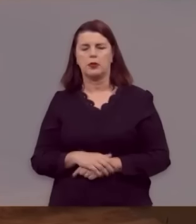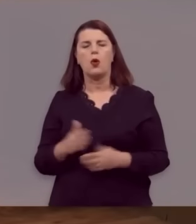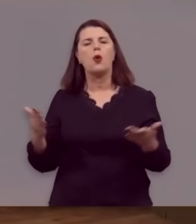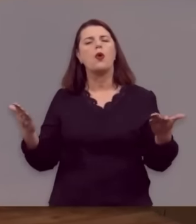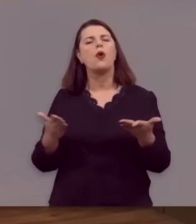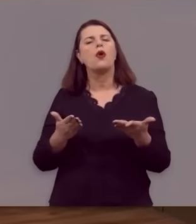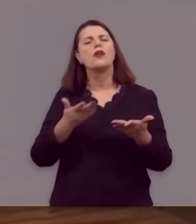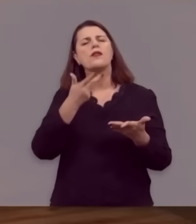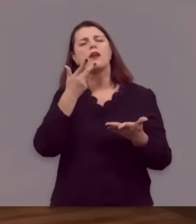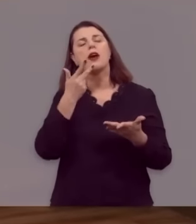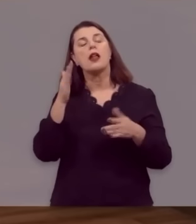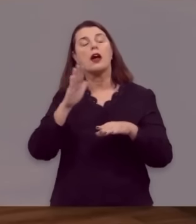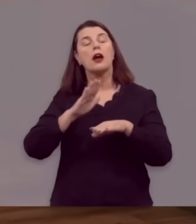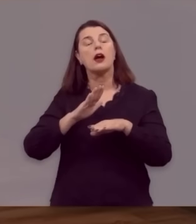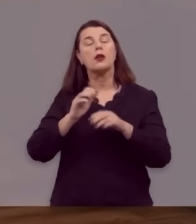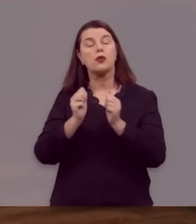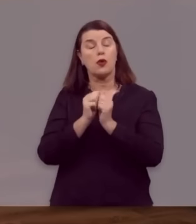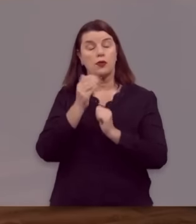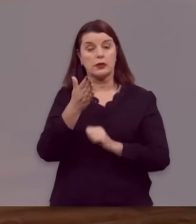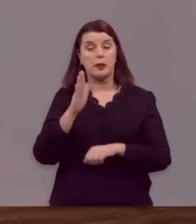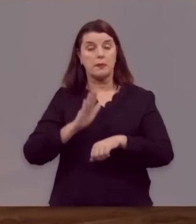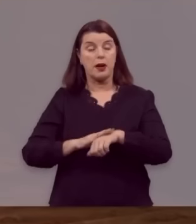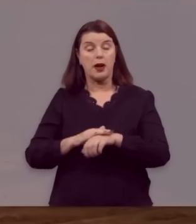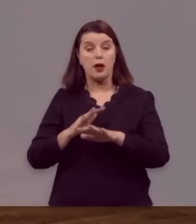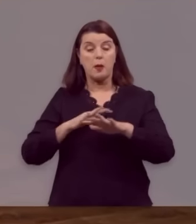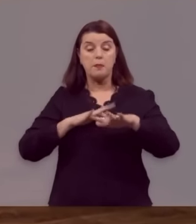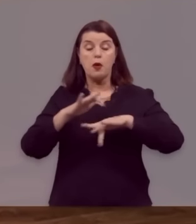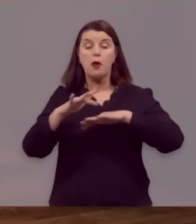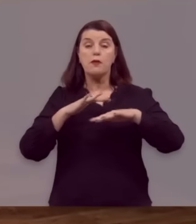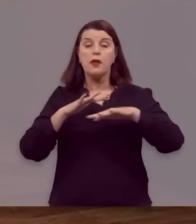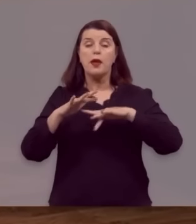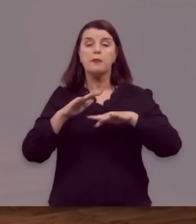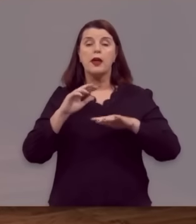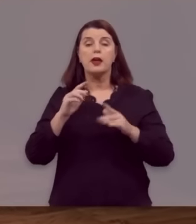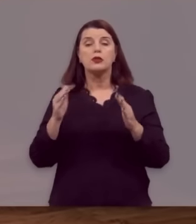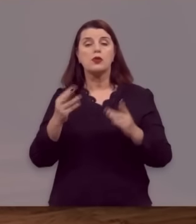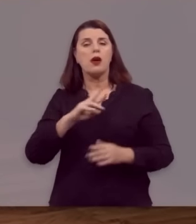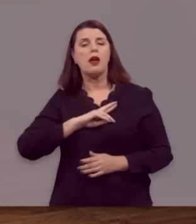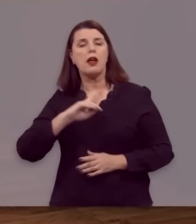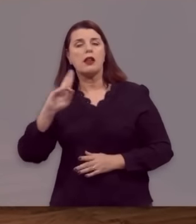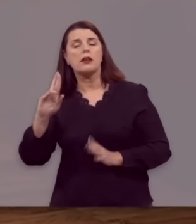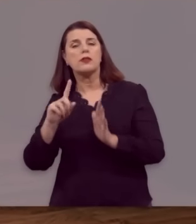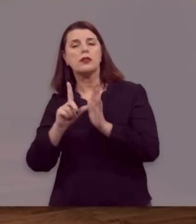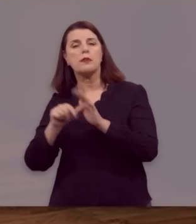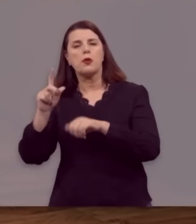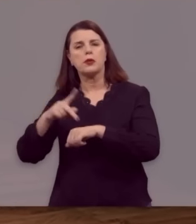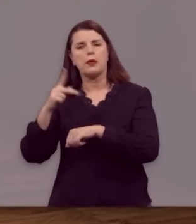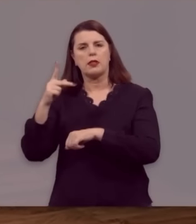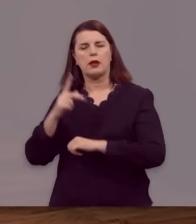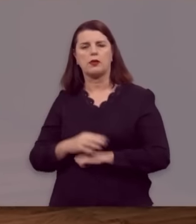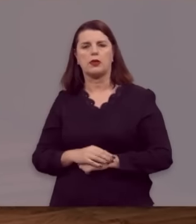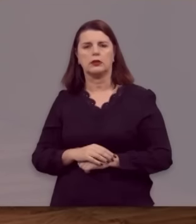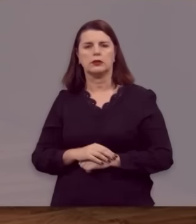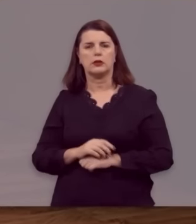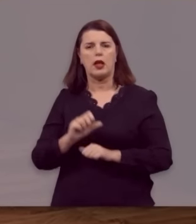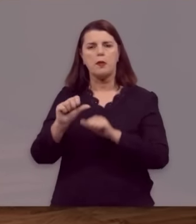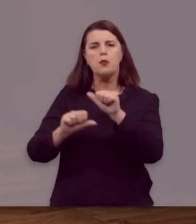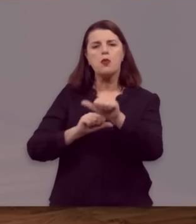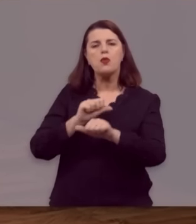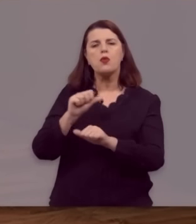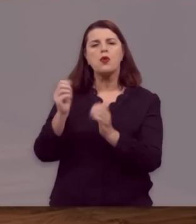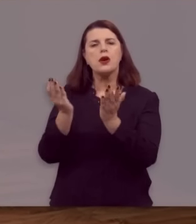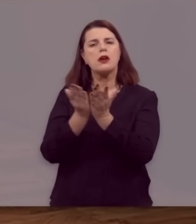Hoje eu quero tratar com você sobre o maior movimento religioso depois do Pentecostes, a reforma